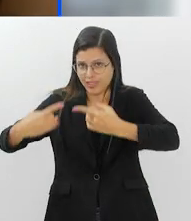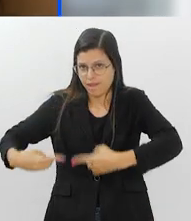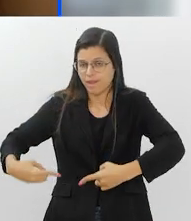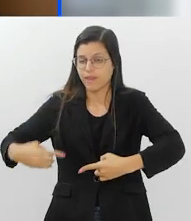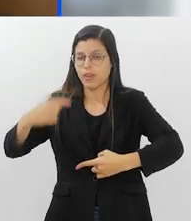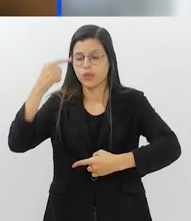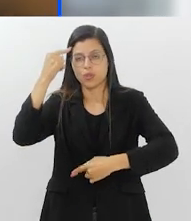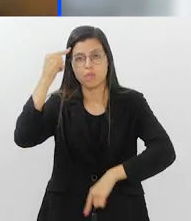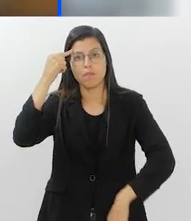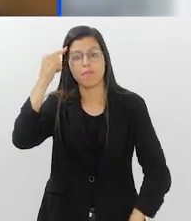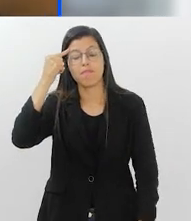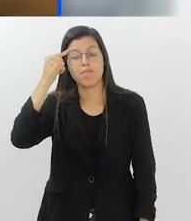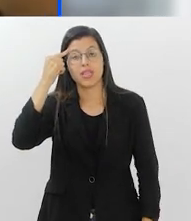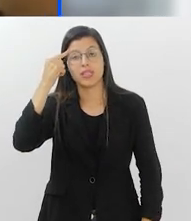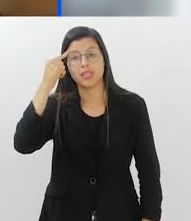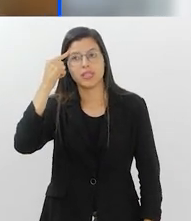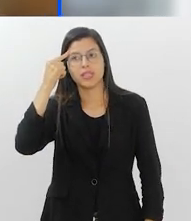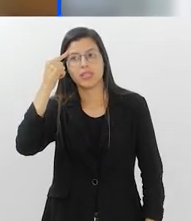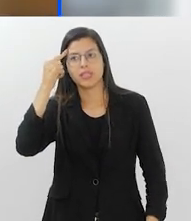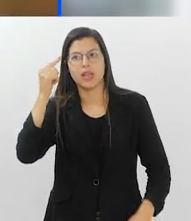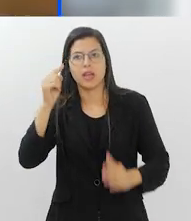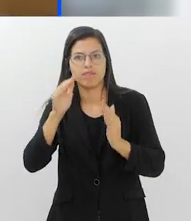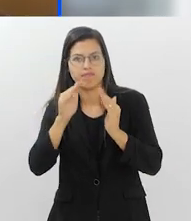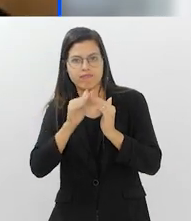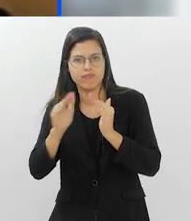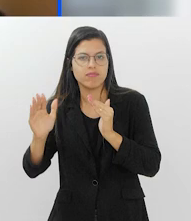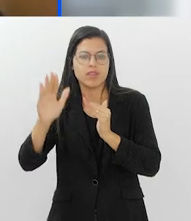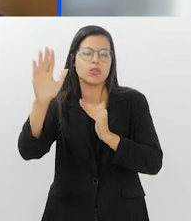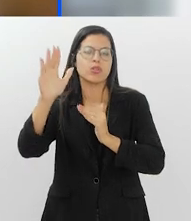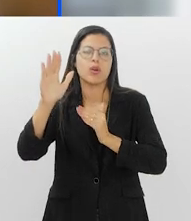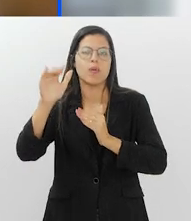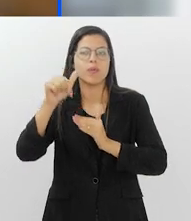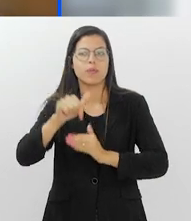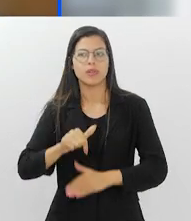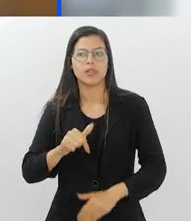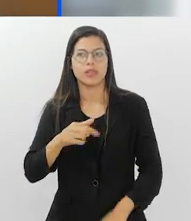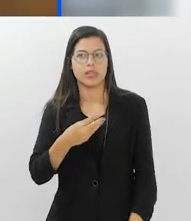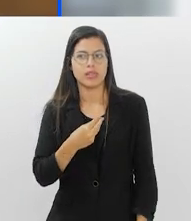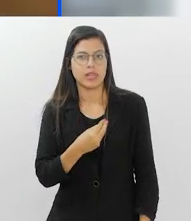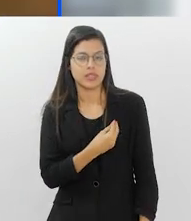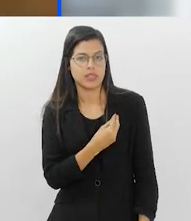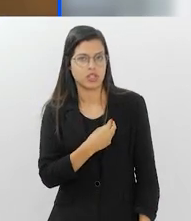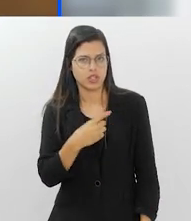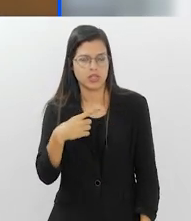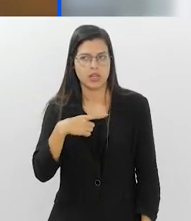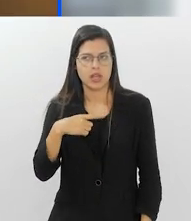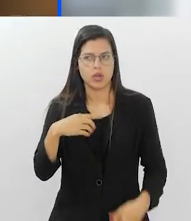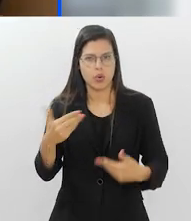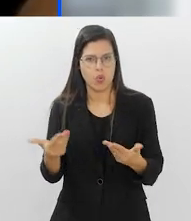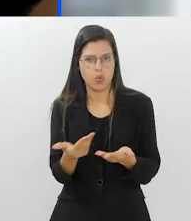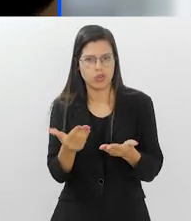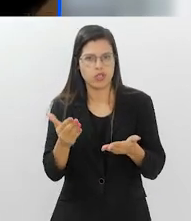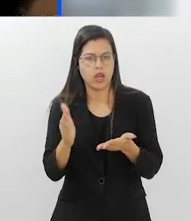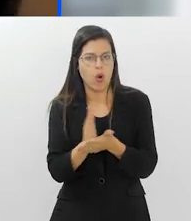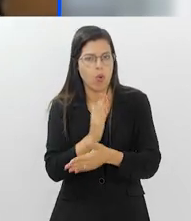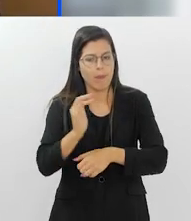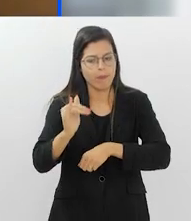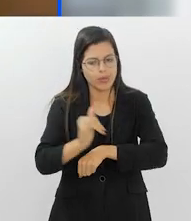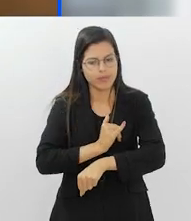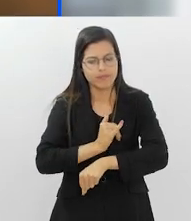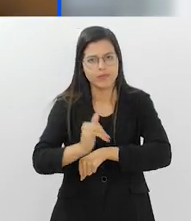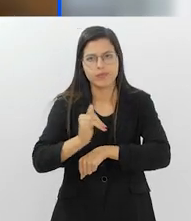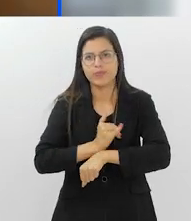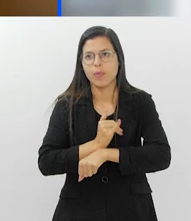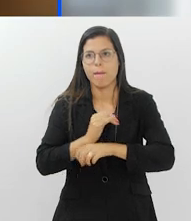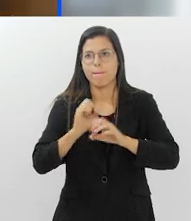Quando a gente pensa principalmente nas comunidades, né? Existem hoje algumas medidas que